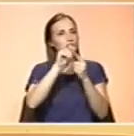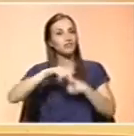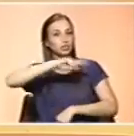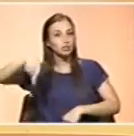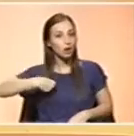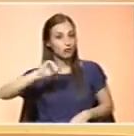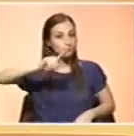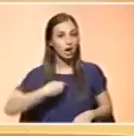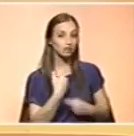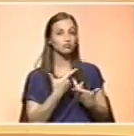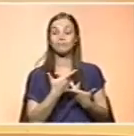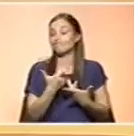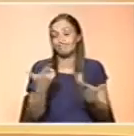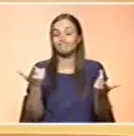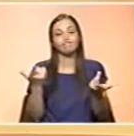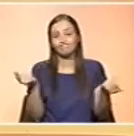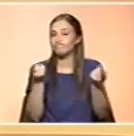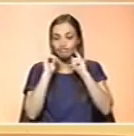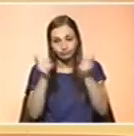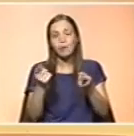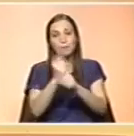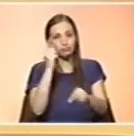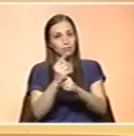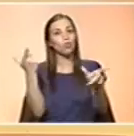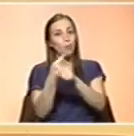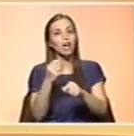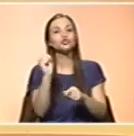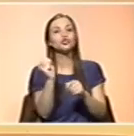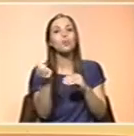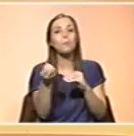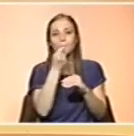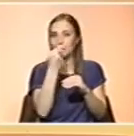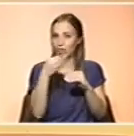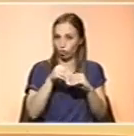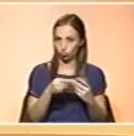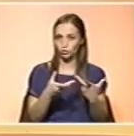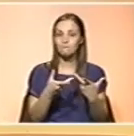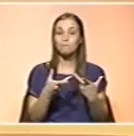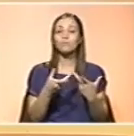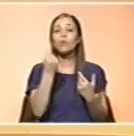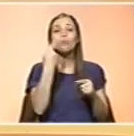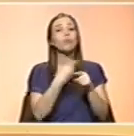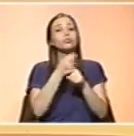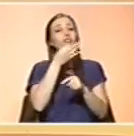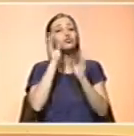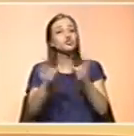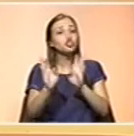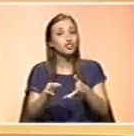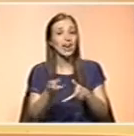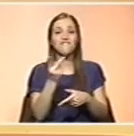temos que recorrer mesmo à suplementação. E uma das situações é, já foi aqui falada, da vitamina D.